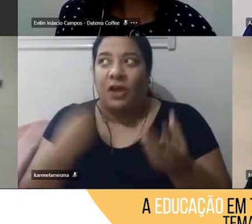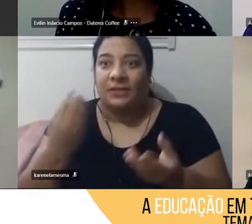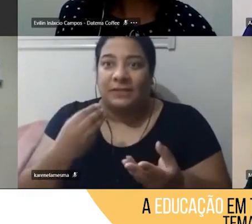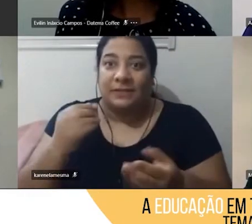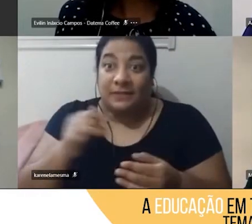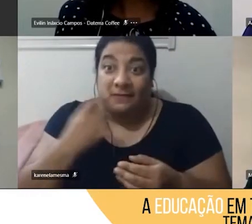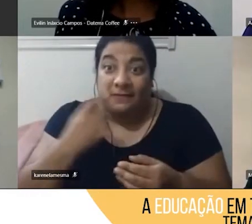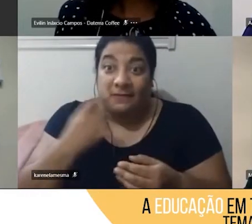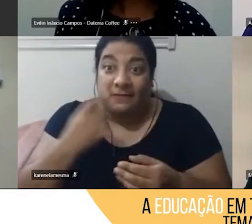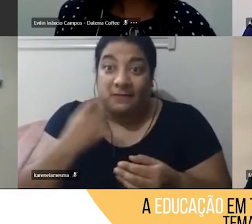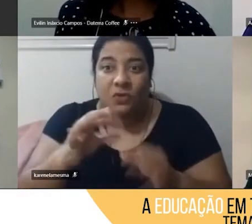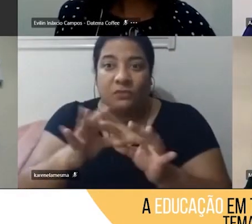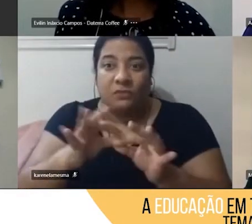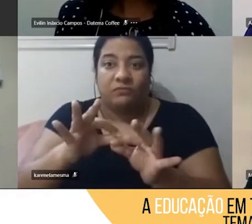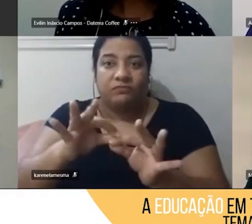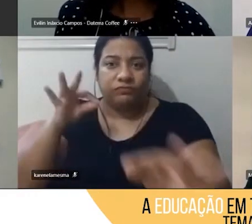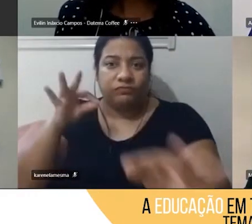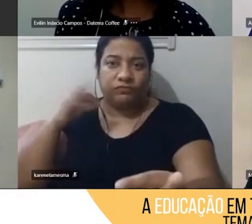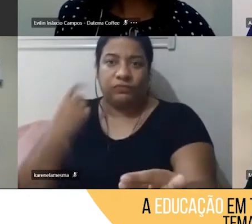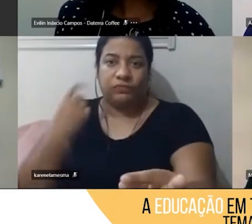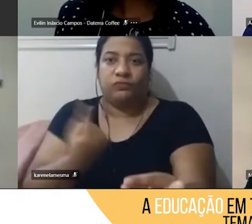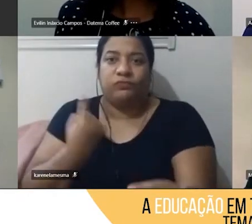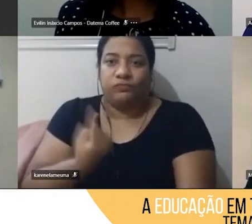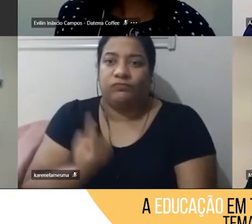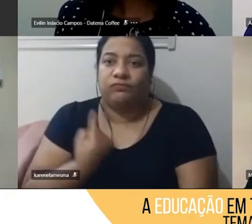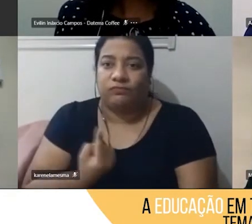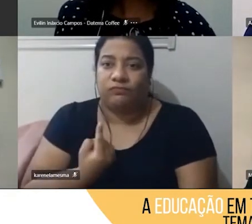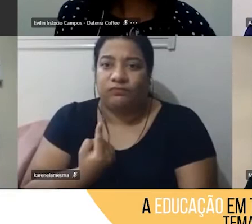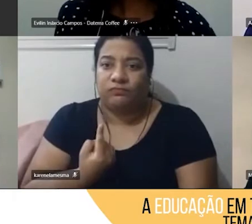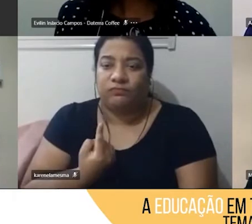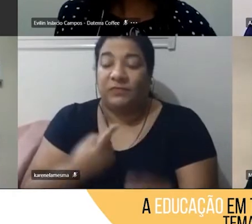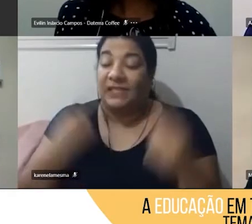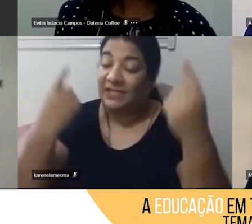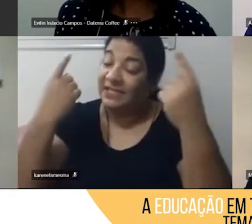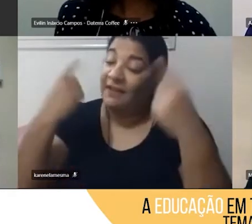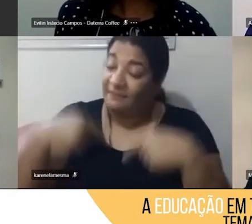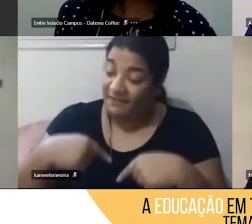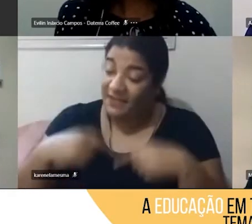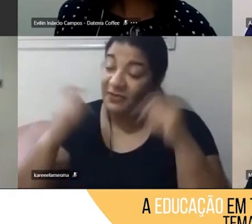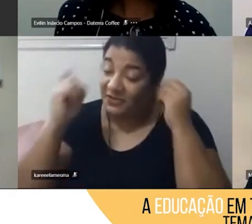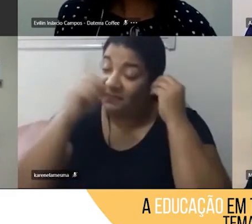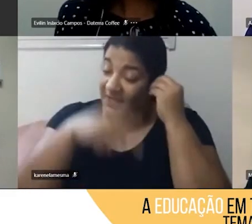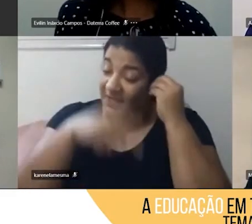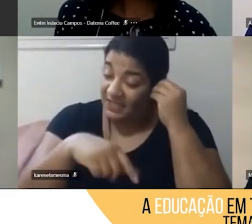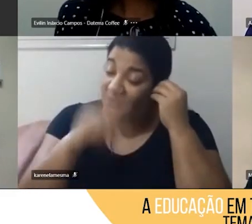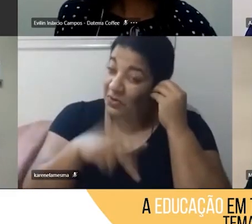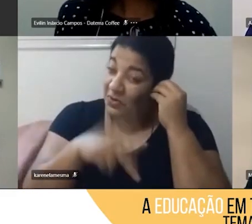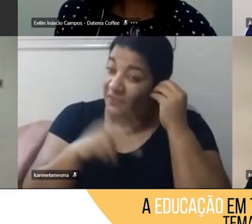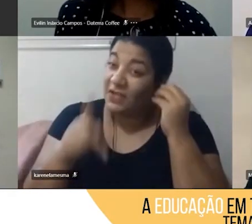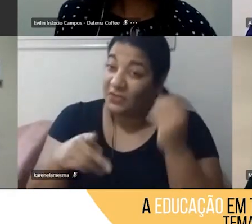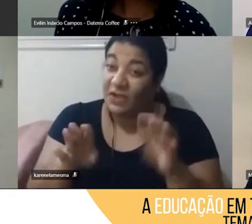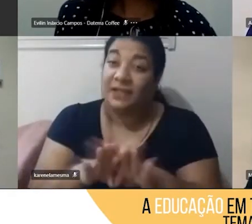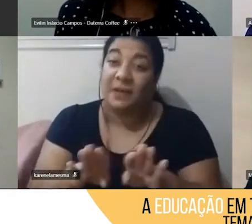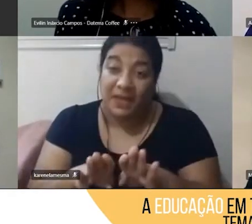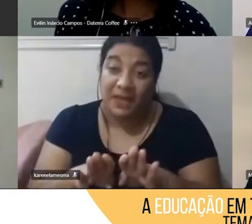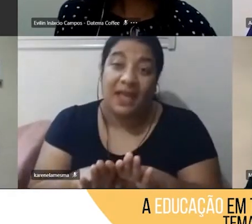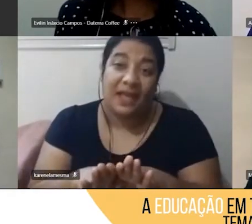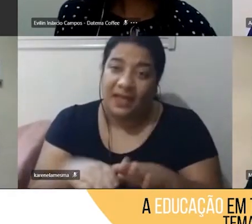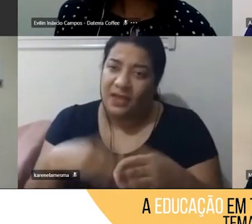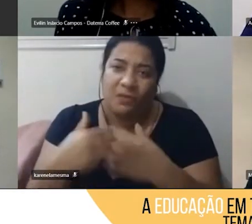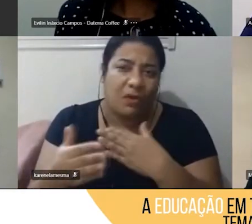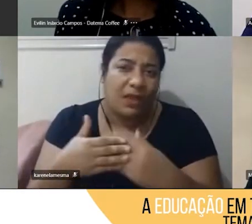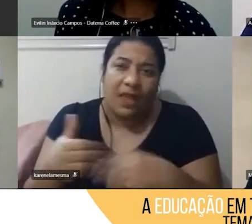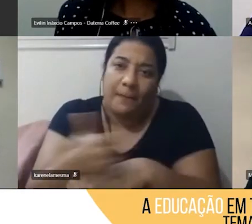trouxe, né, muitos desafios para nós, para os educadores principalmente, né, assim como os profissionais da saúde,